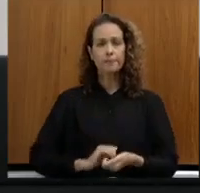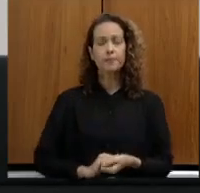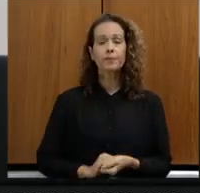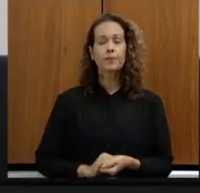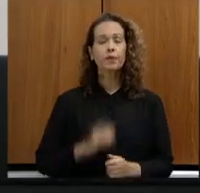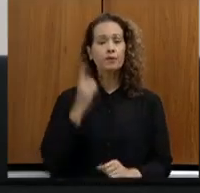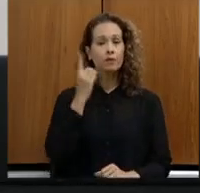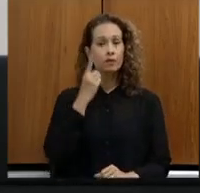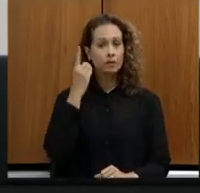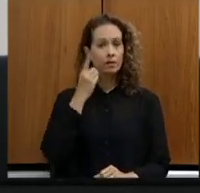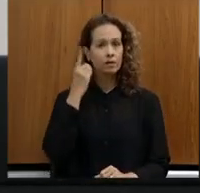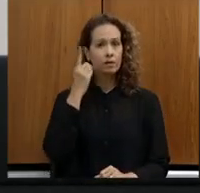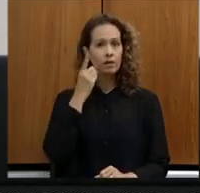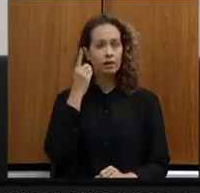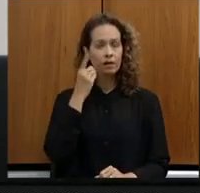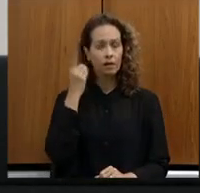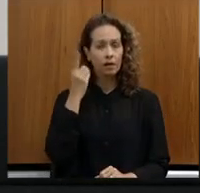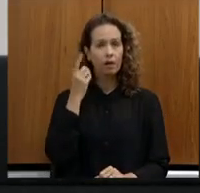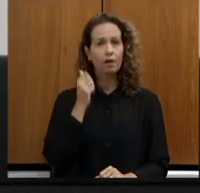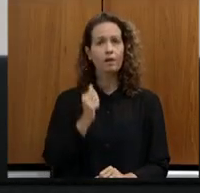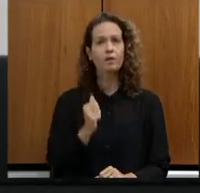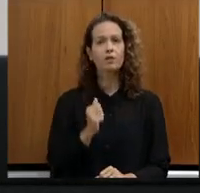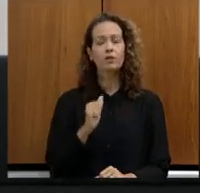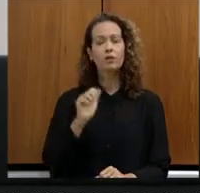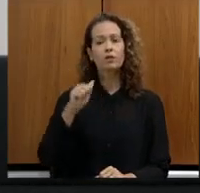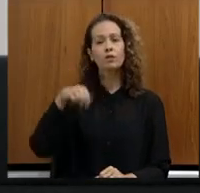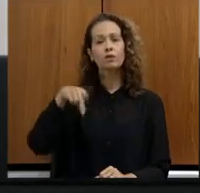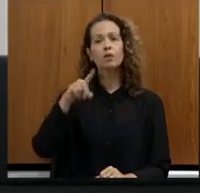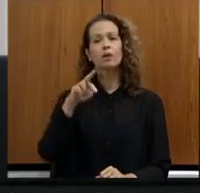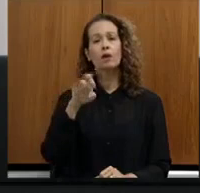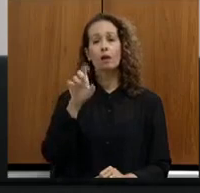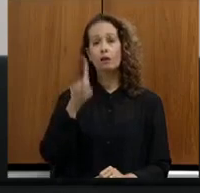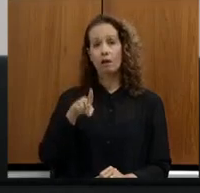deputado requerimento do deputado André Quintão